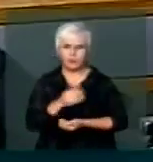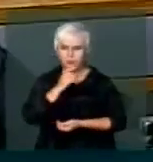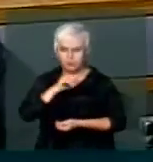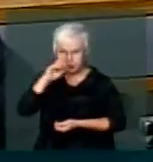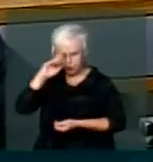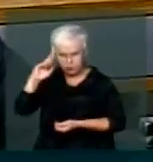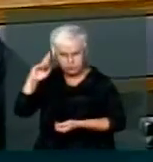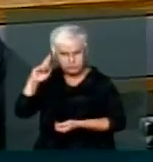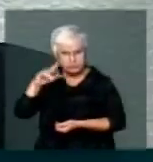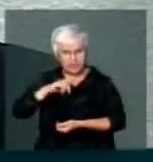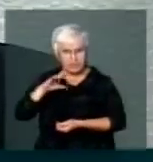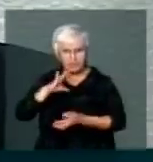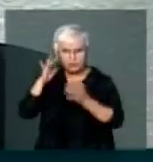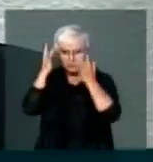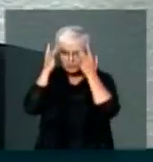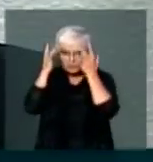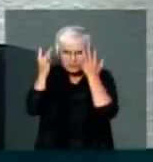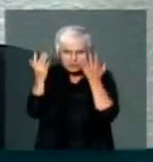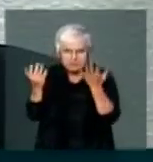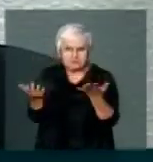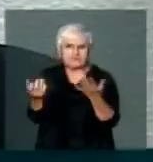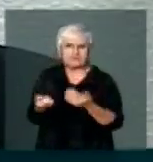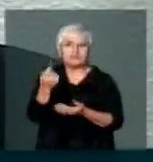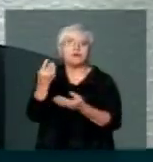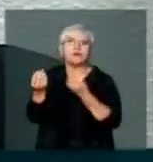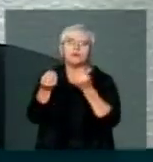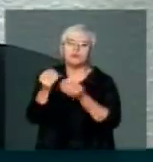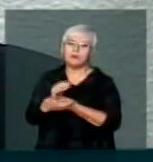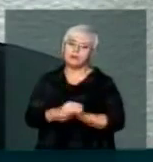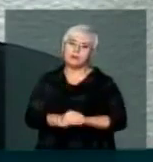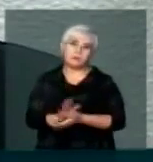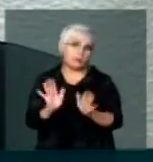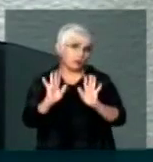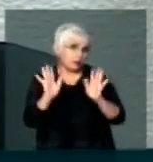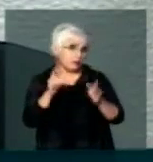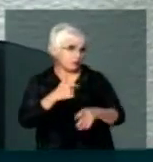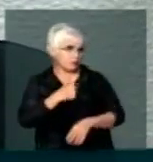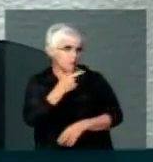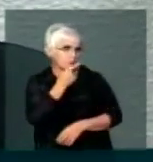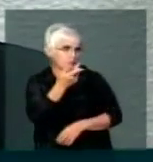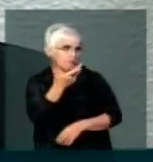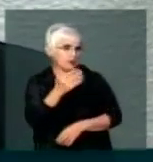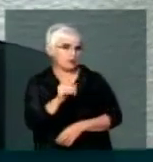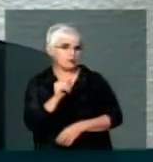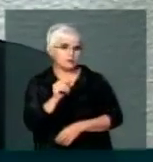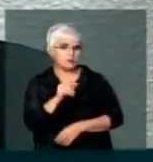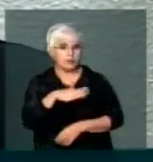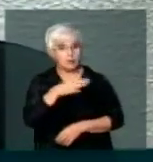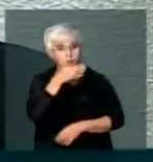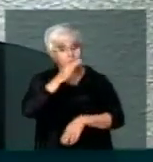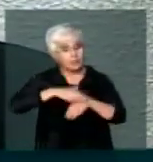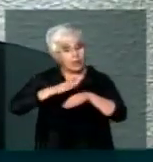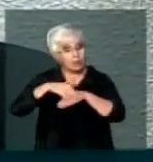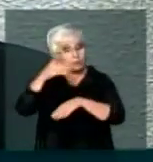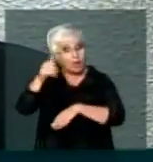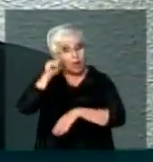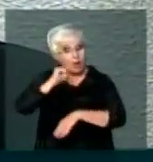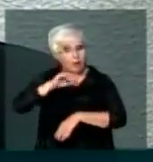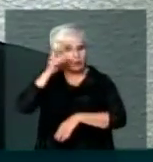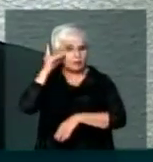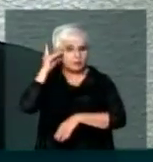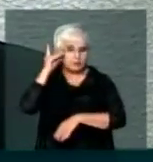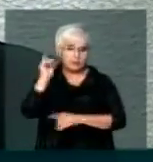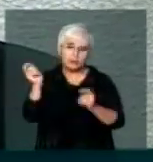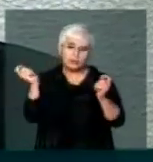O senhor tem alguma dúvida sobre isso? Não, não tenho dúvida sobre isso O que eu estou dizendo é o seguinte é uma opinião dela que